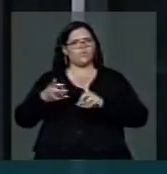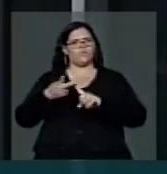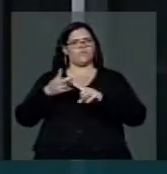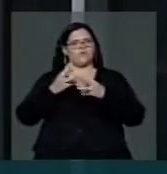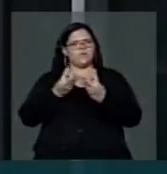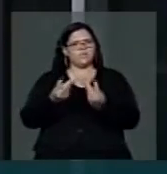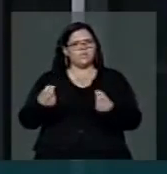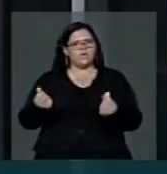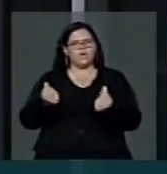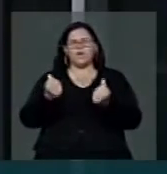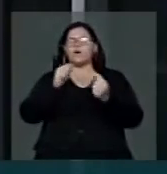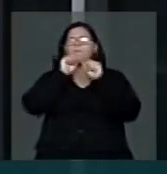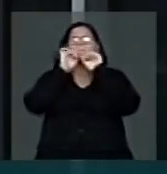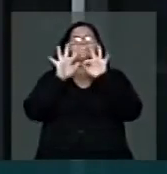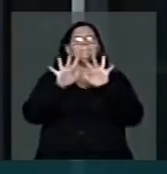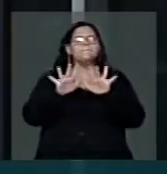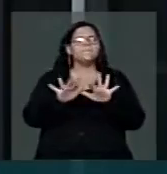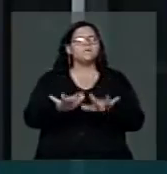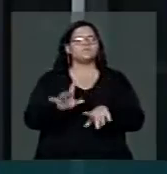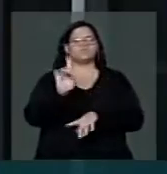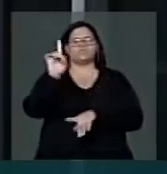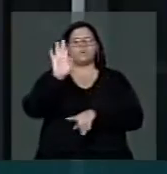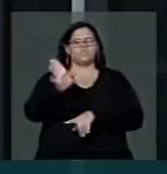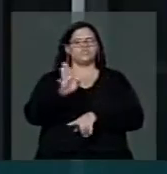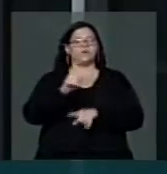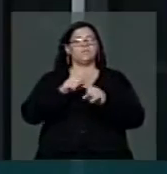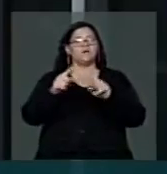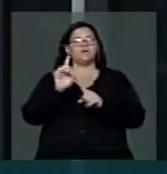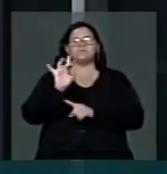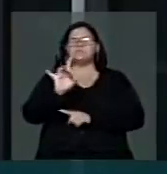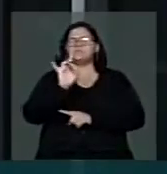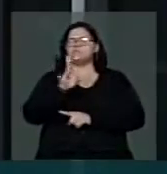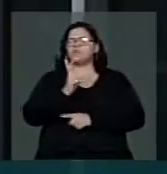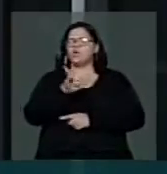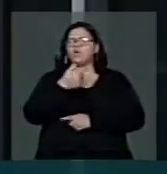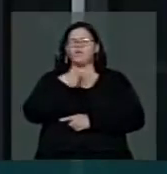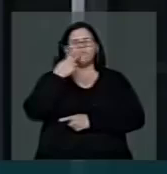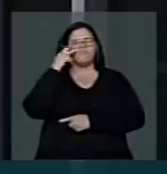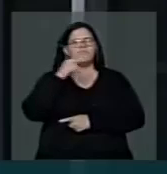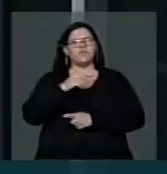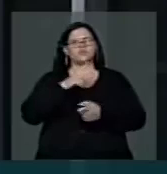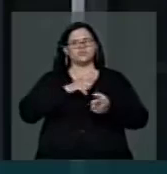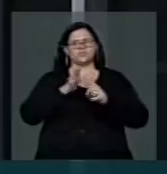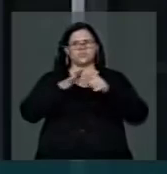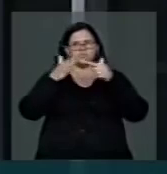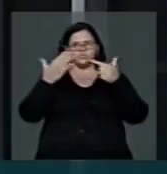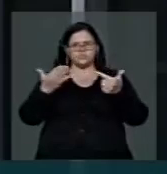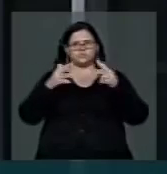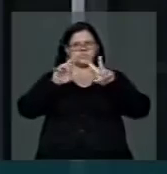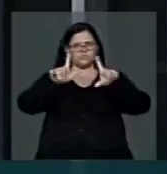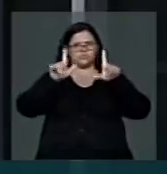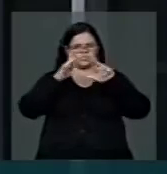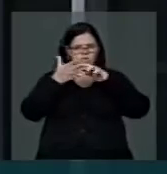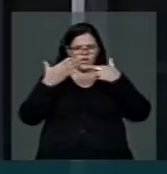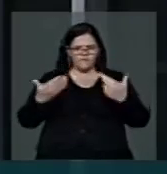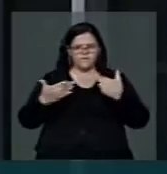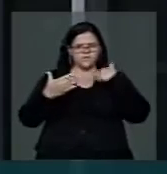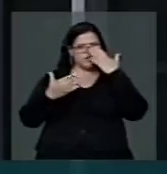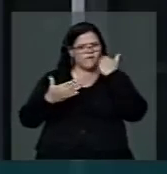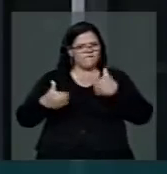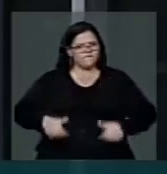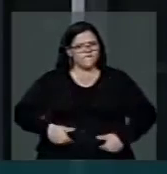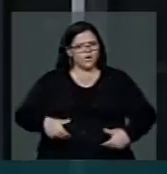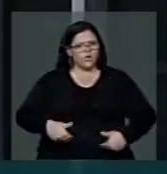abençoada por Deus. Mas cada vez que eu vejo na televisão, numa revista ou no jornal, a fome e a